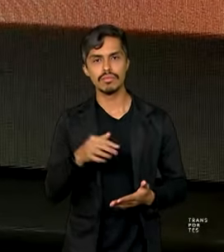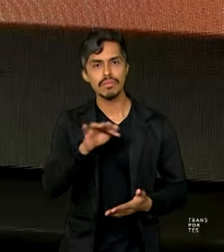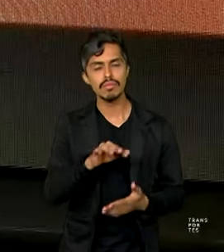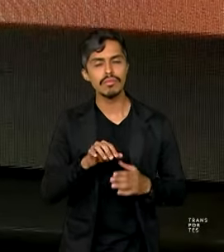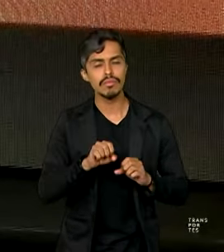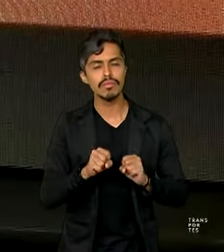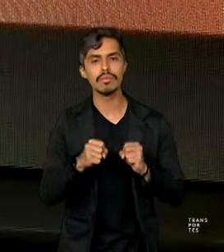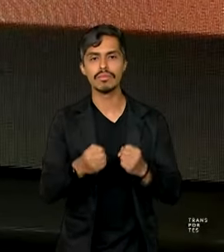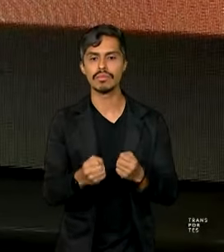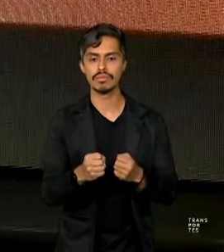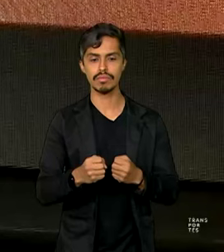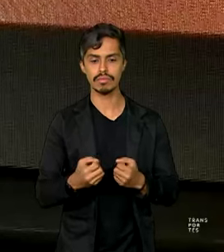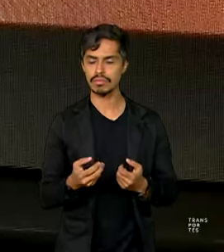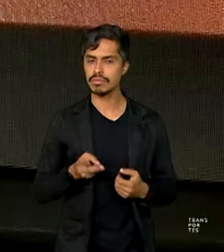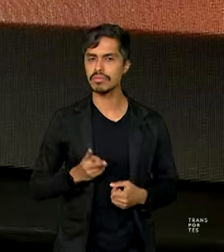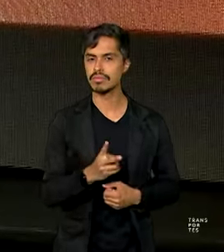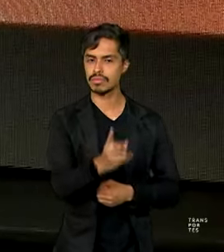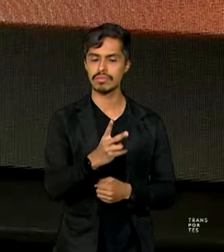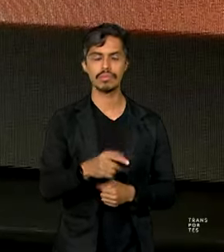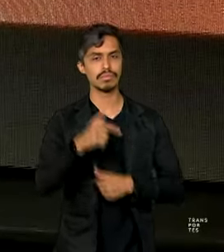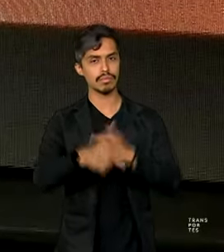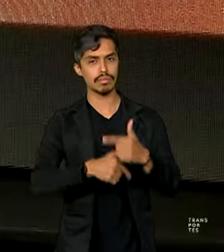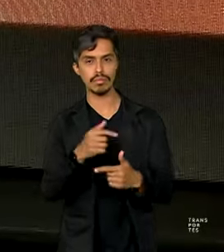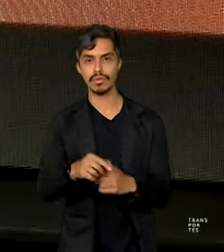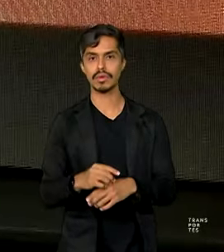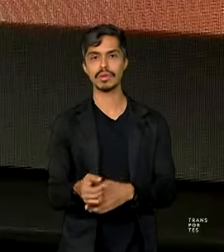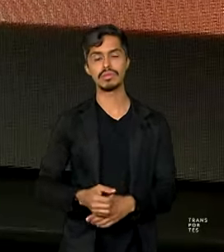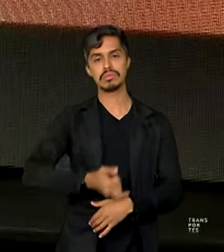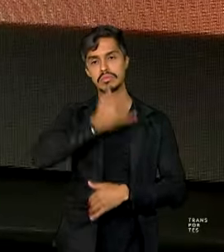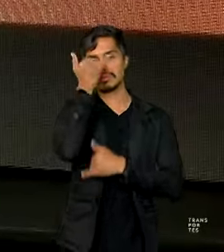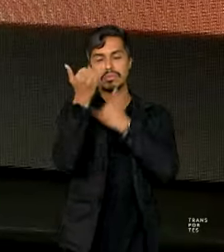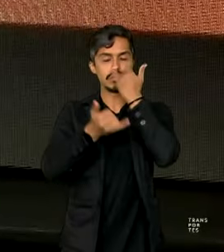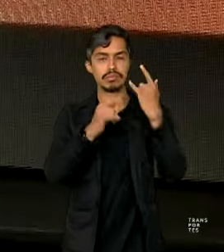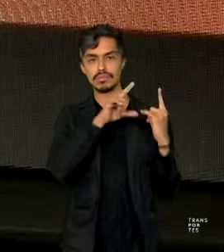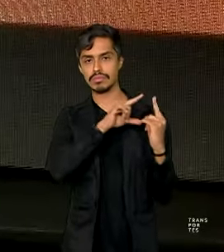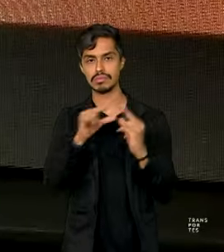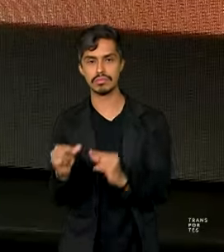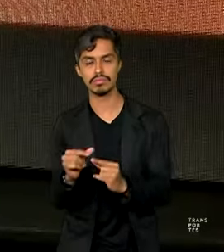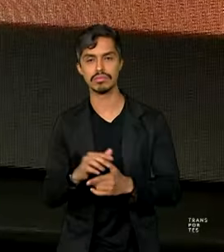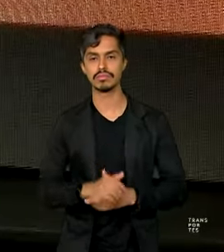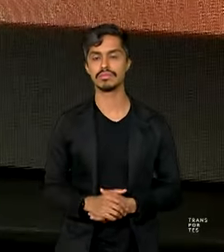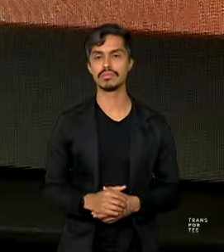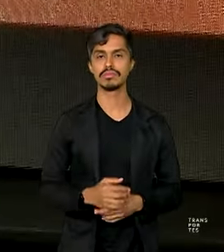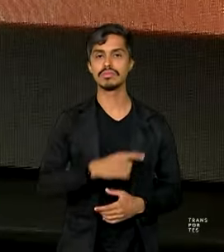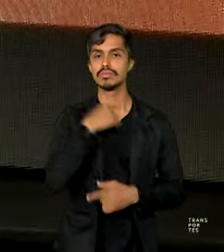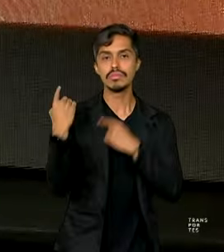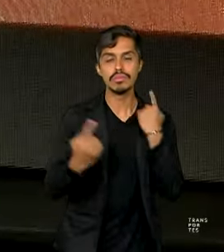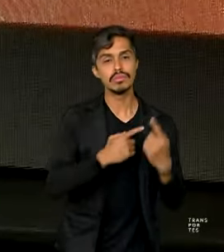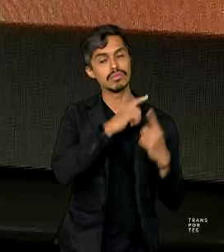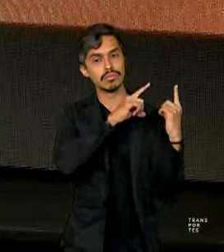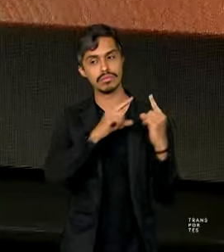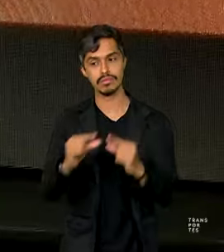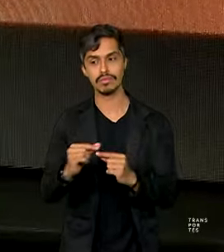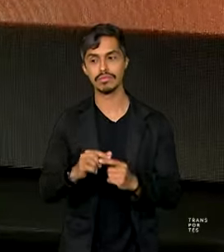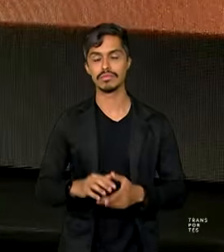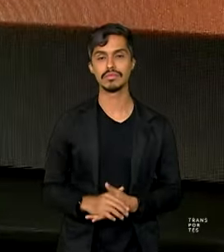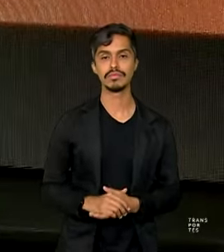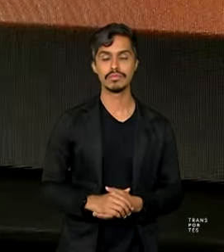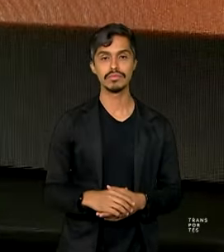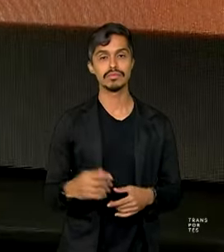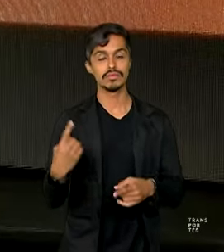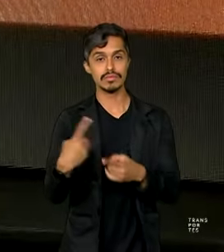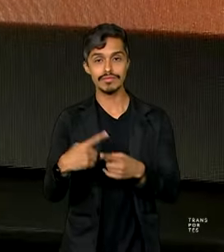no trabalho de redução de sinistros, na redução de mortes, porque a PRF tem sido